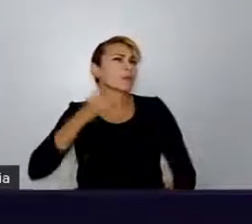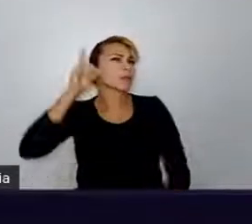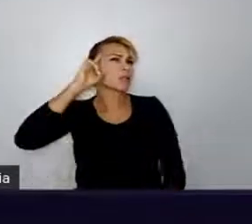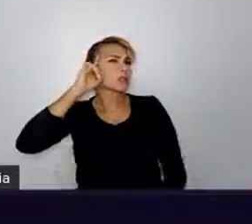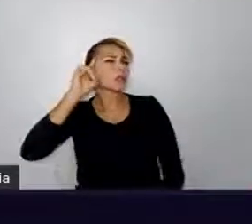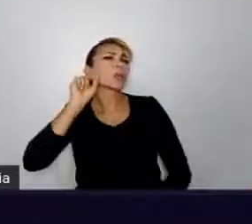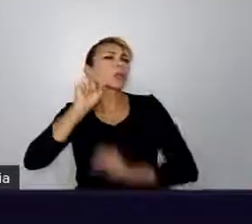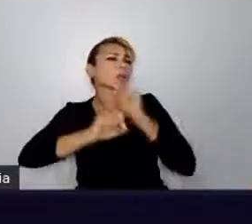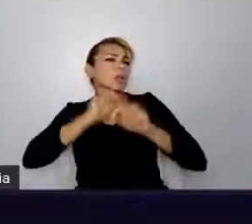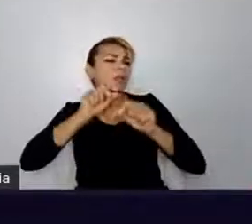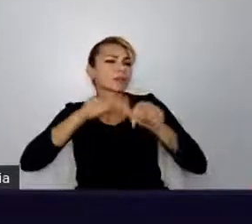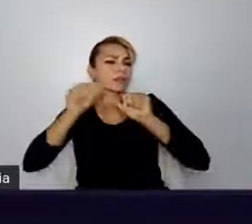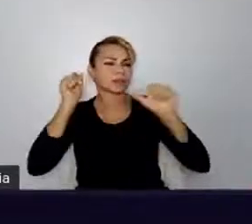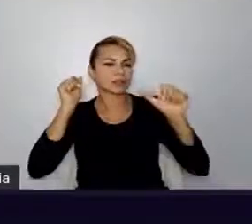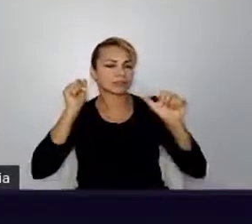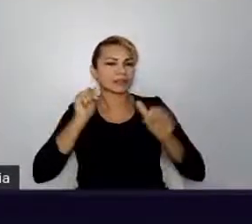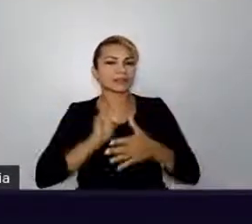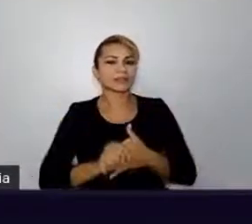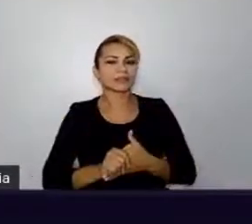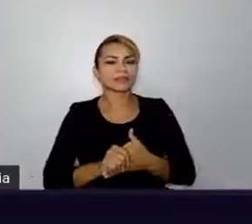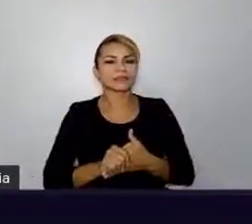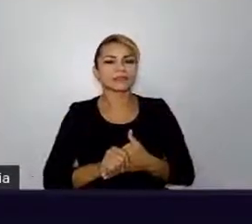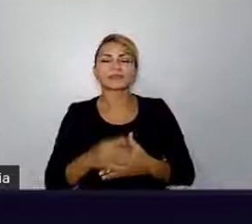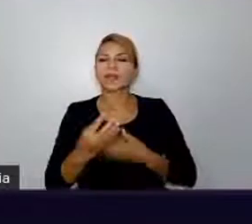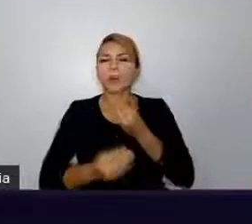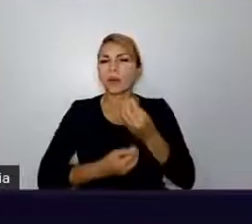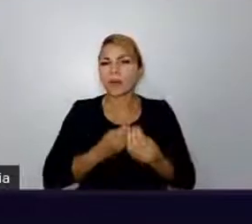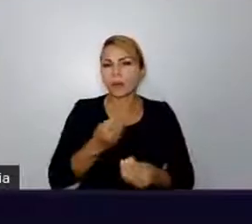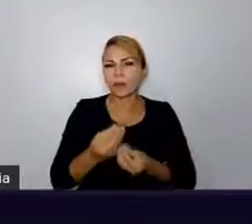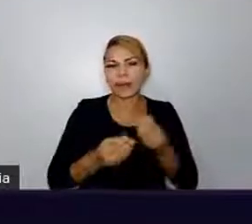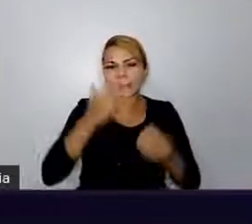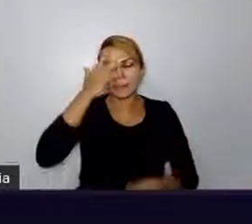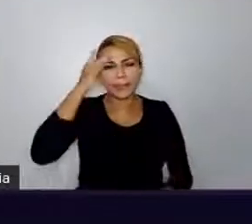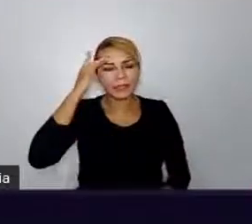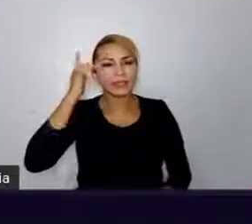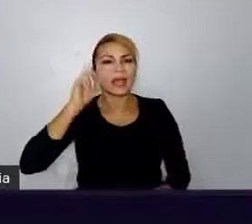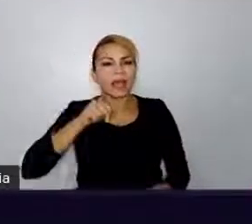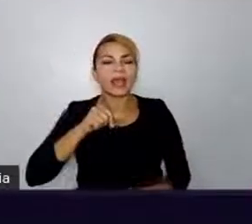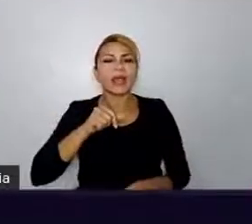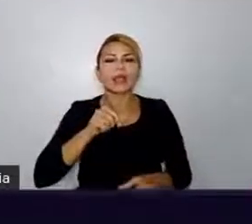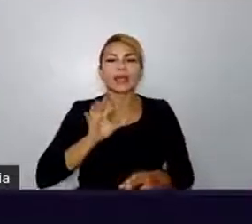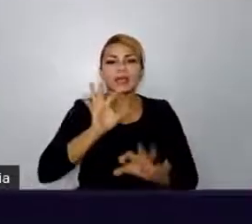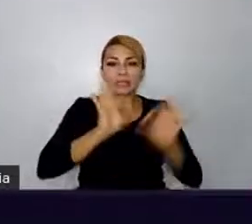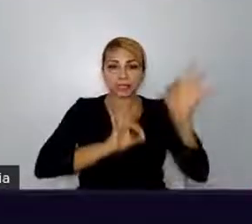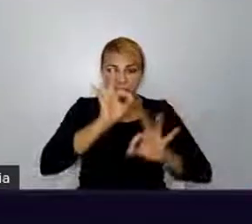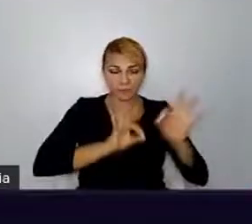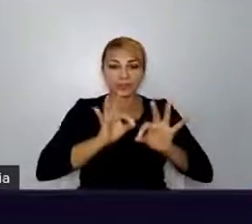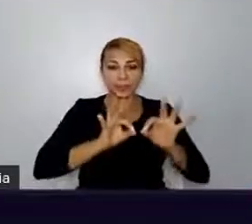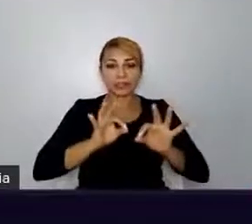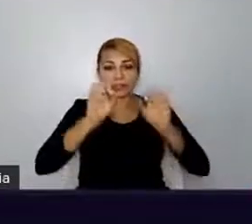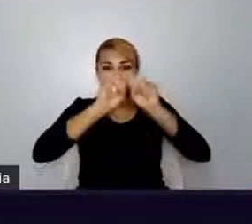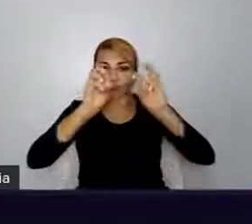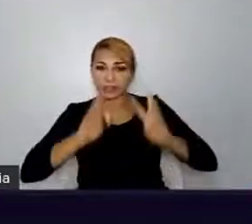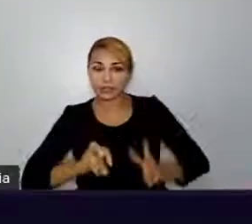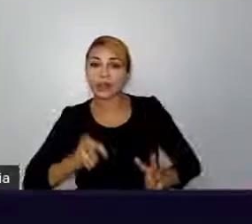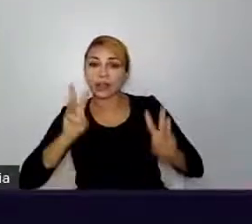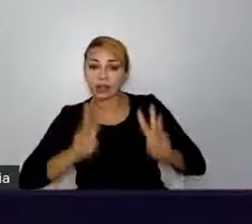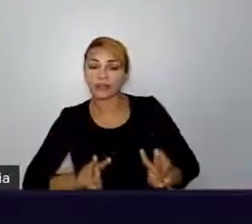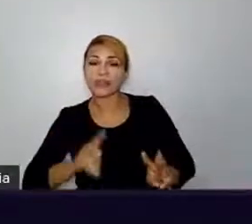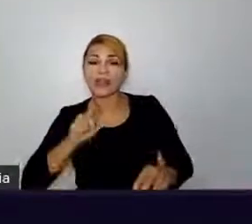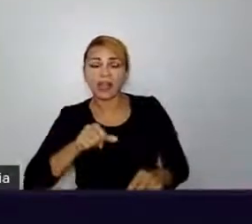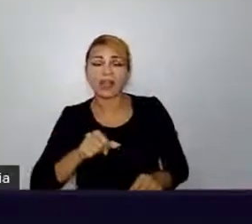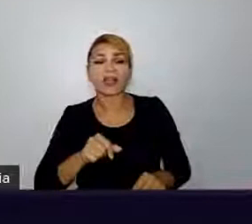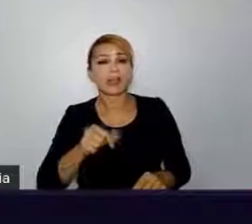quer dizer, da vida de qualquer pessoa desenvolvedora, o Stack Overflow é parte essencial, né? Então, nesse mundo onde é